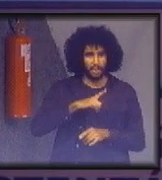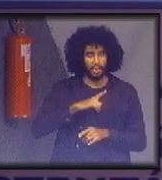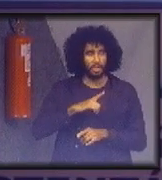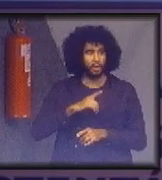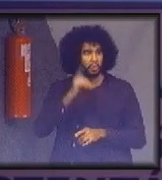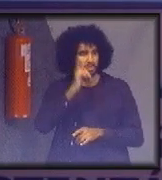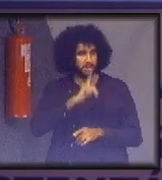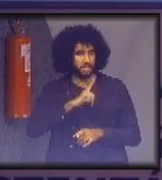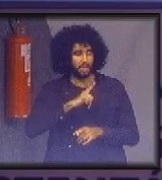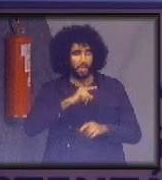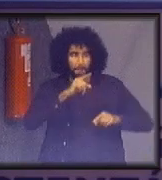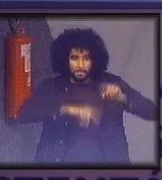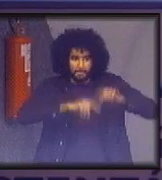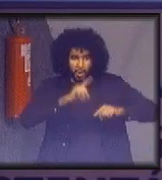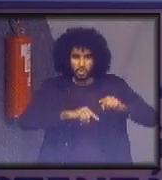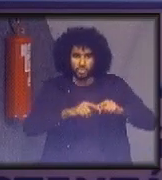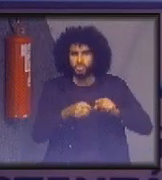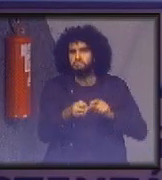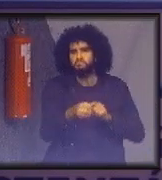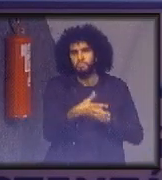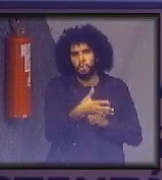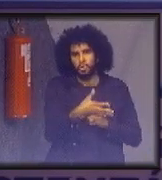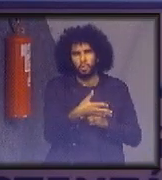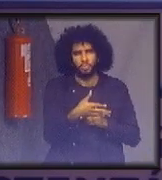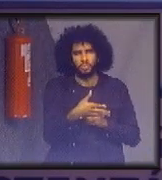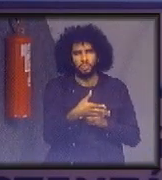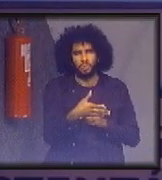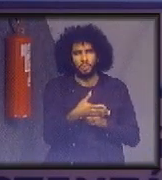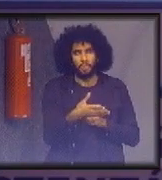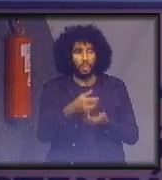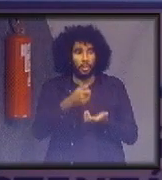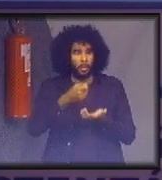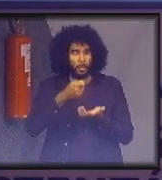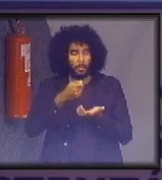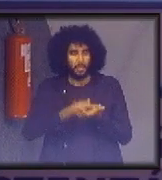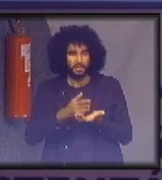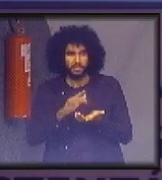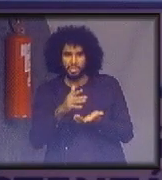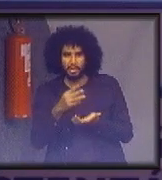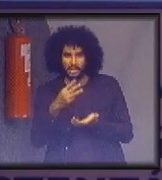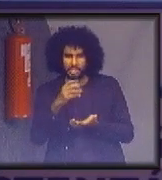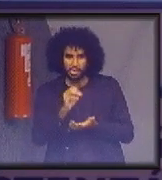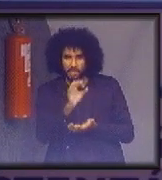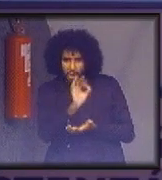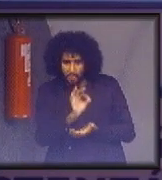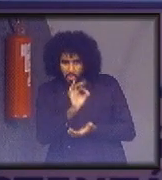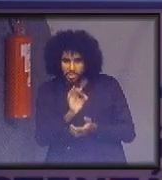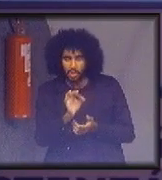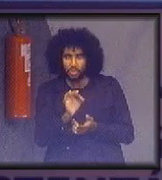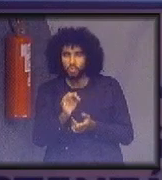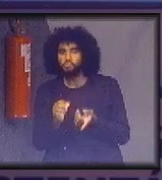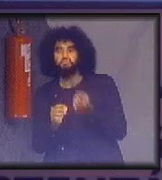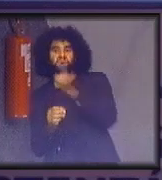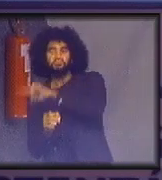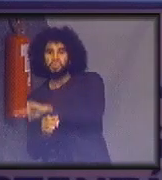vocês vão comprar produtos praticamente novos por um preço que é 30% do preço do produto novo e estão usando